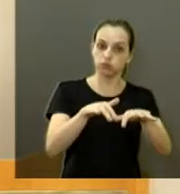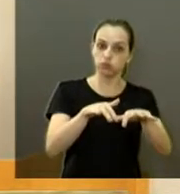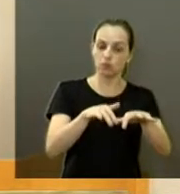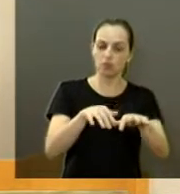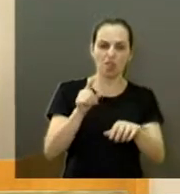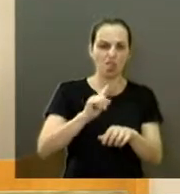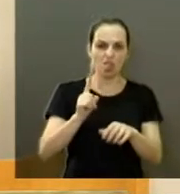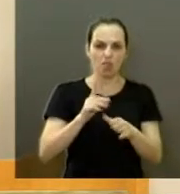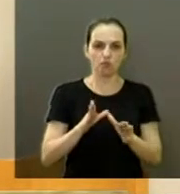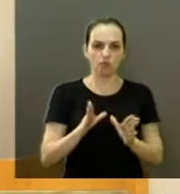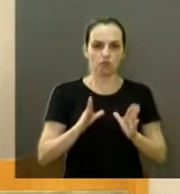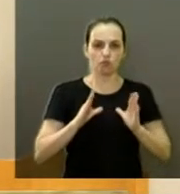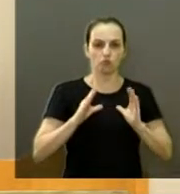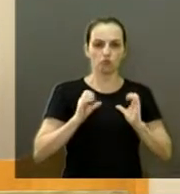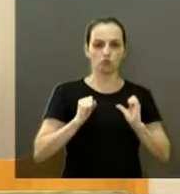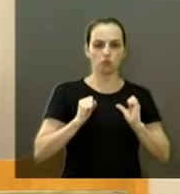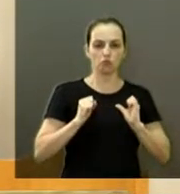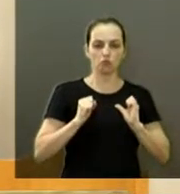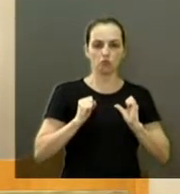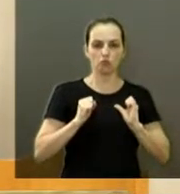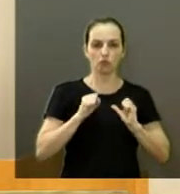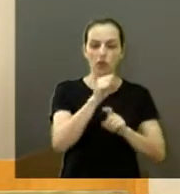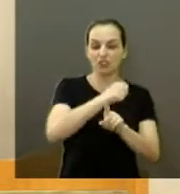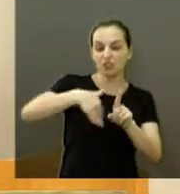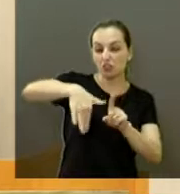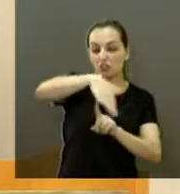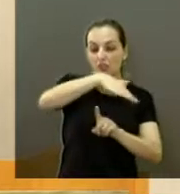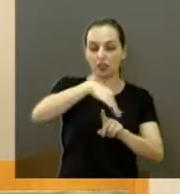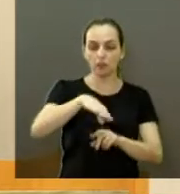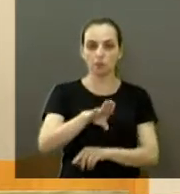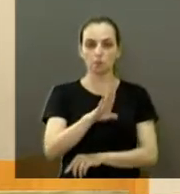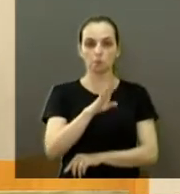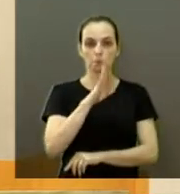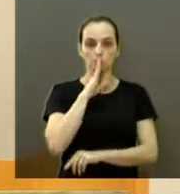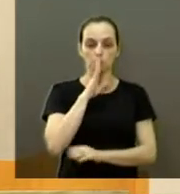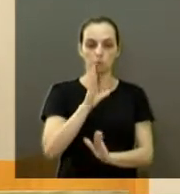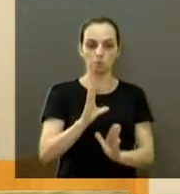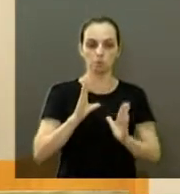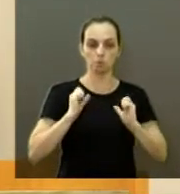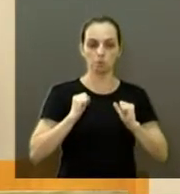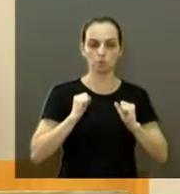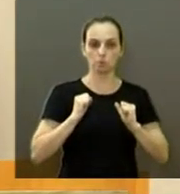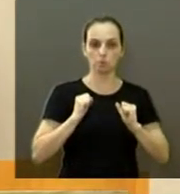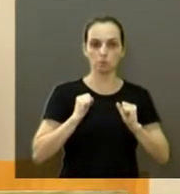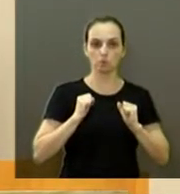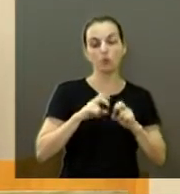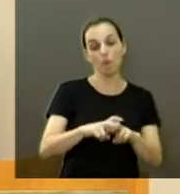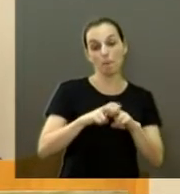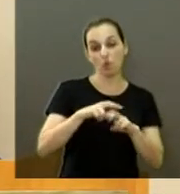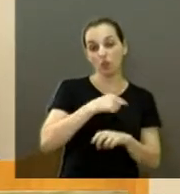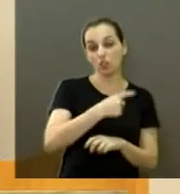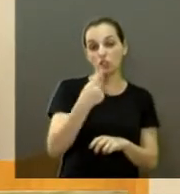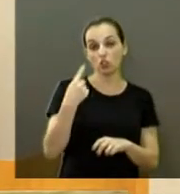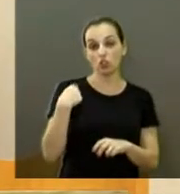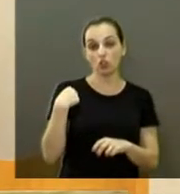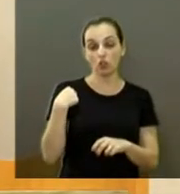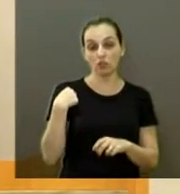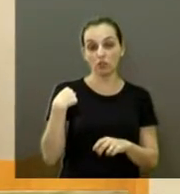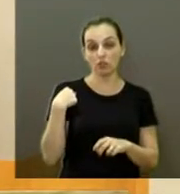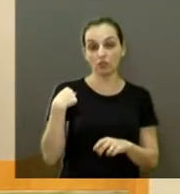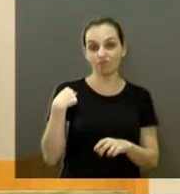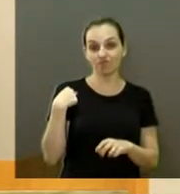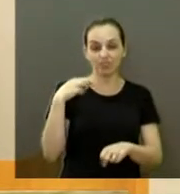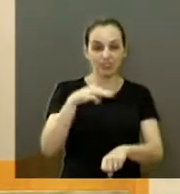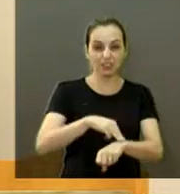nos omitir. A sociedade se omitiu por conta dessa omissão. Nós chegamos no ponto em que nós